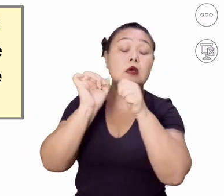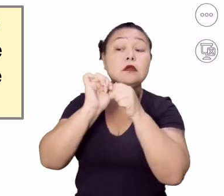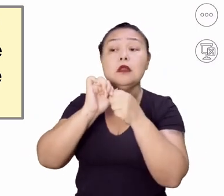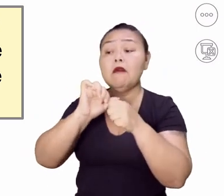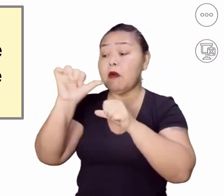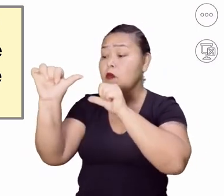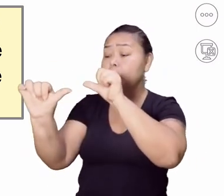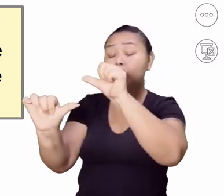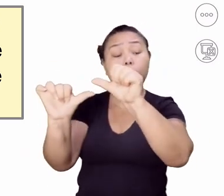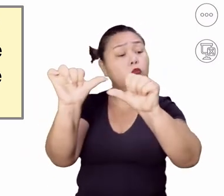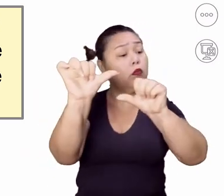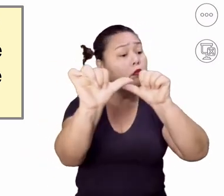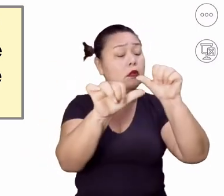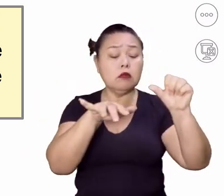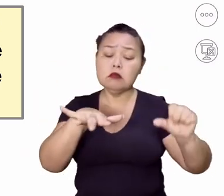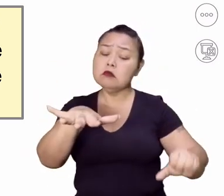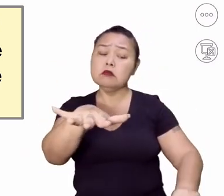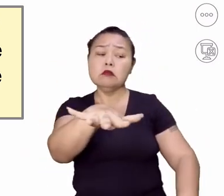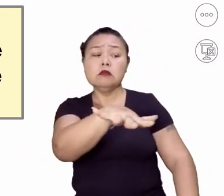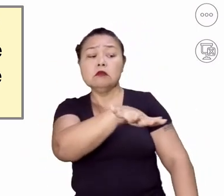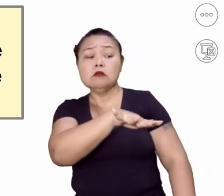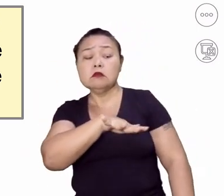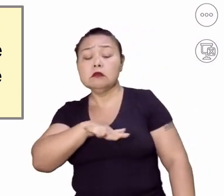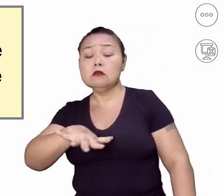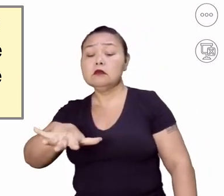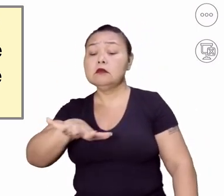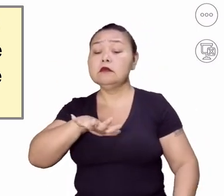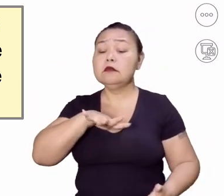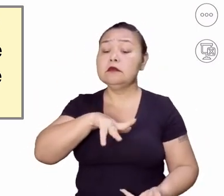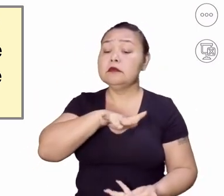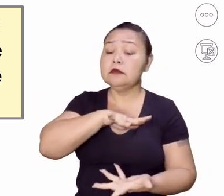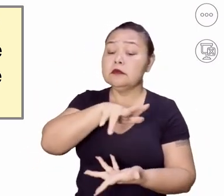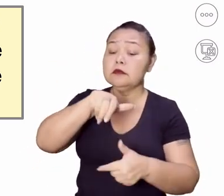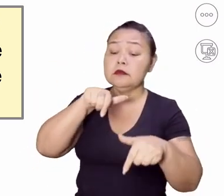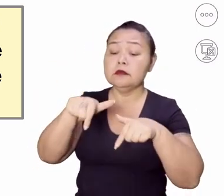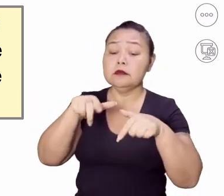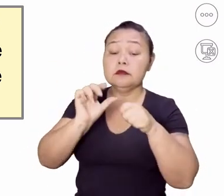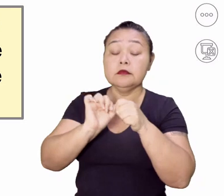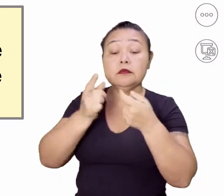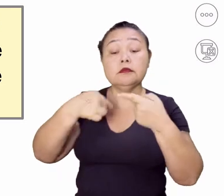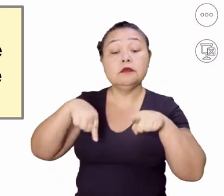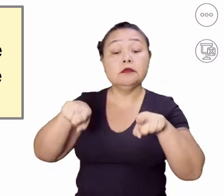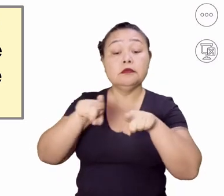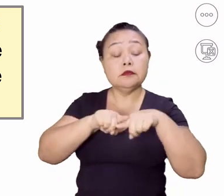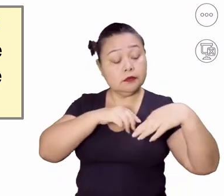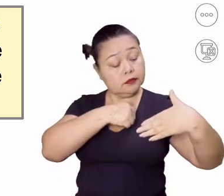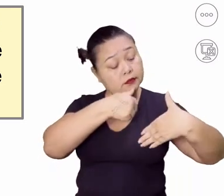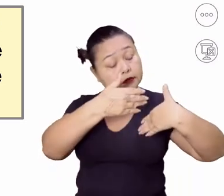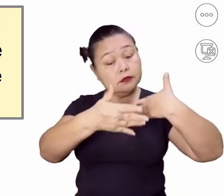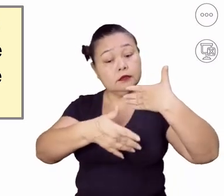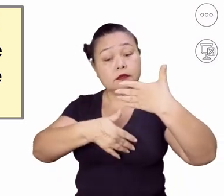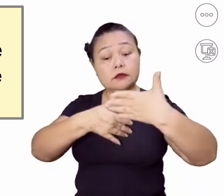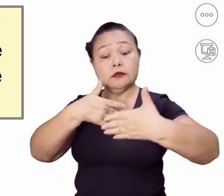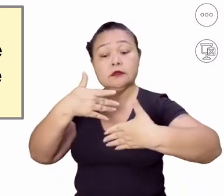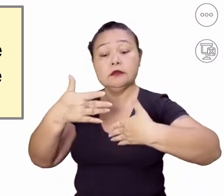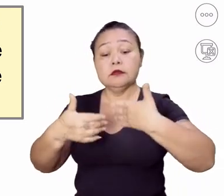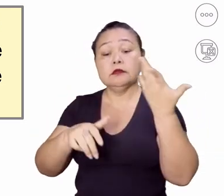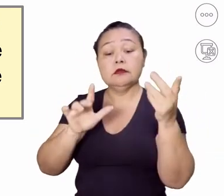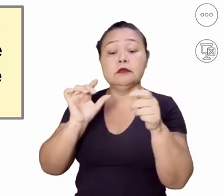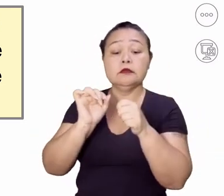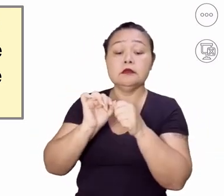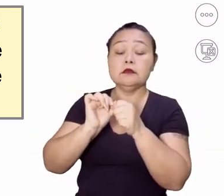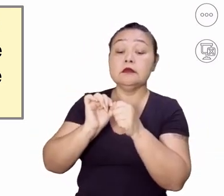cenário do mundo do trabalho. Outra questão também que aconteceu foi o processo de mobilidade, como eu falei para vocês, né?